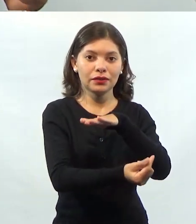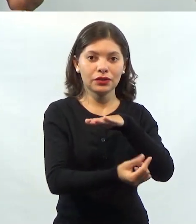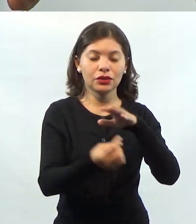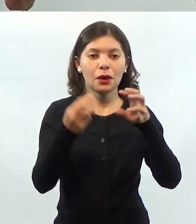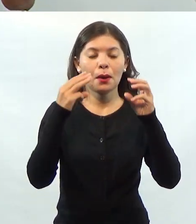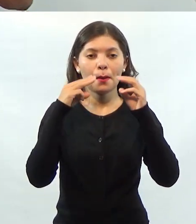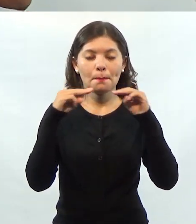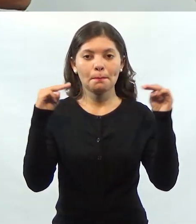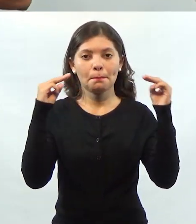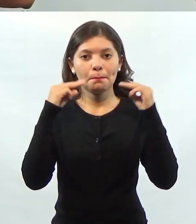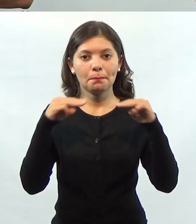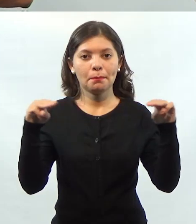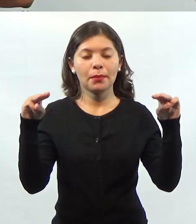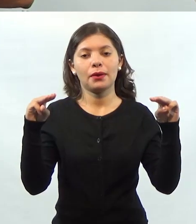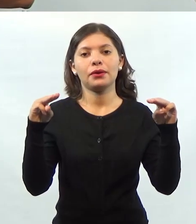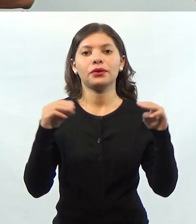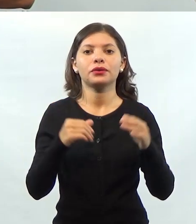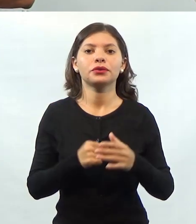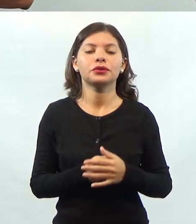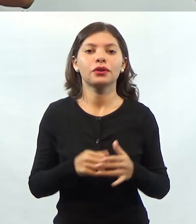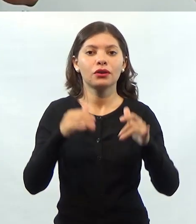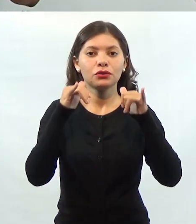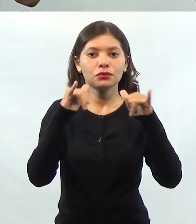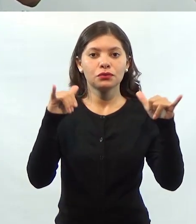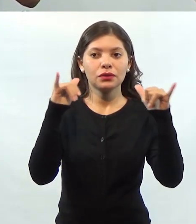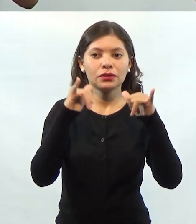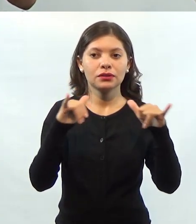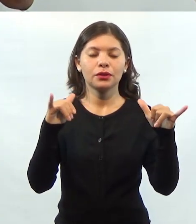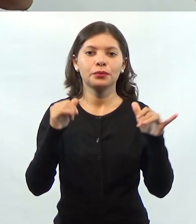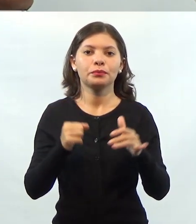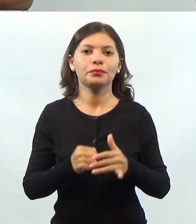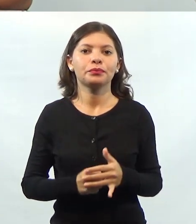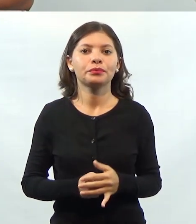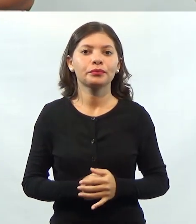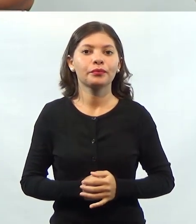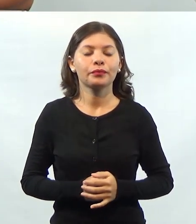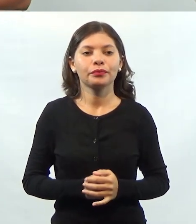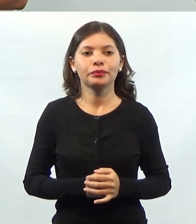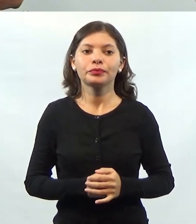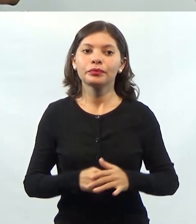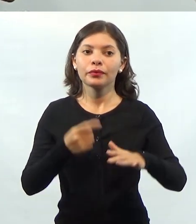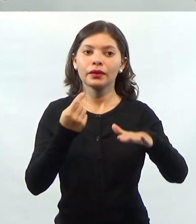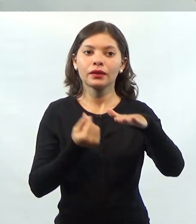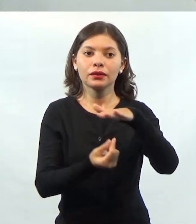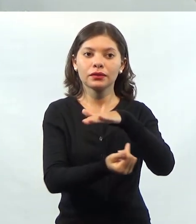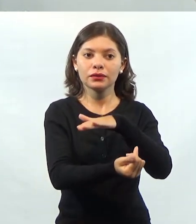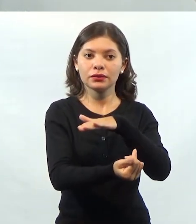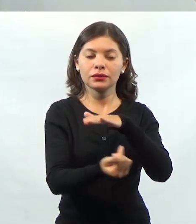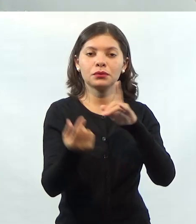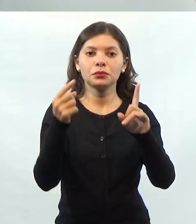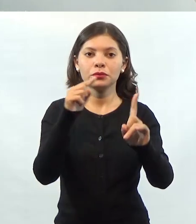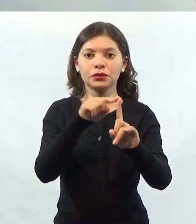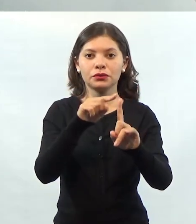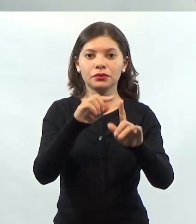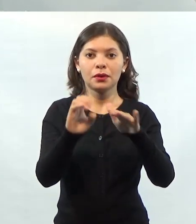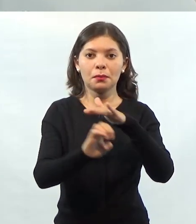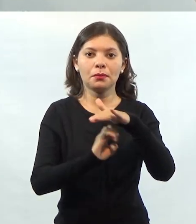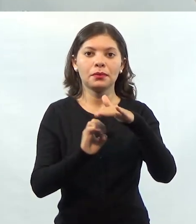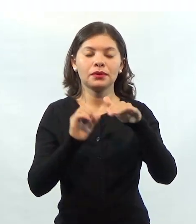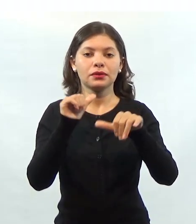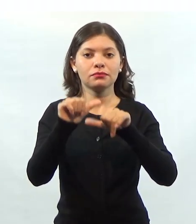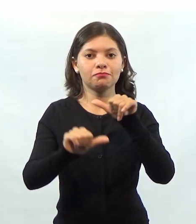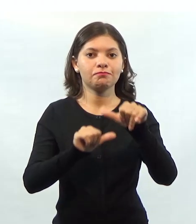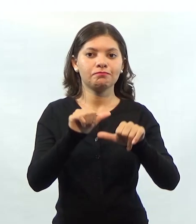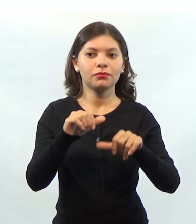divulgação, mas o produto ainda não vende muito. A empresa continua investindo nesse produto porque o objetivo da empresa é